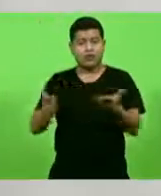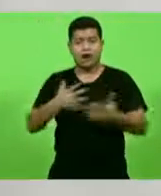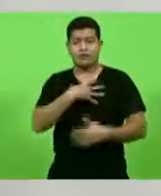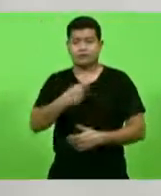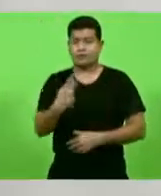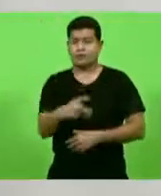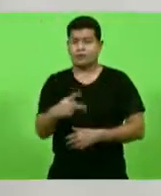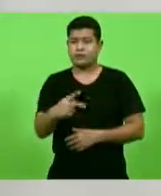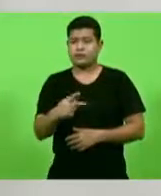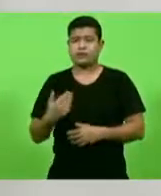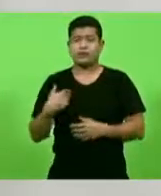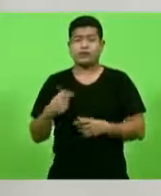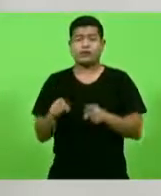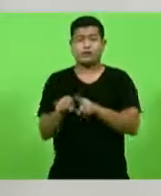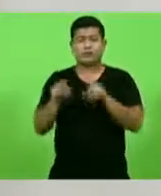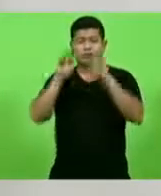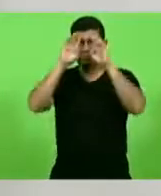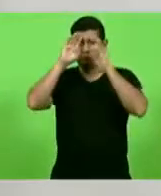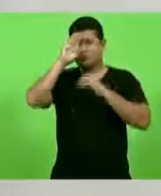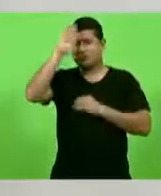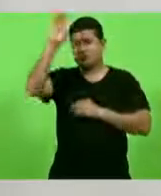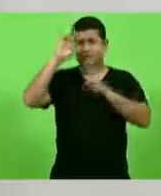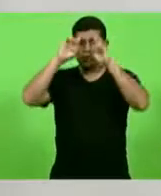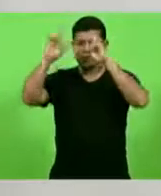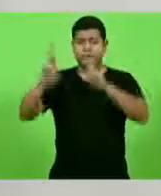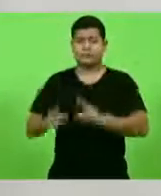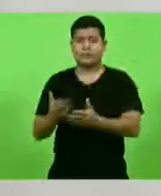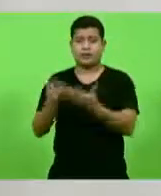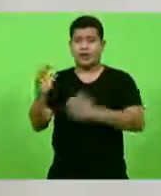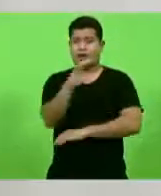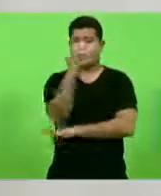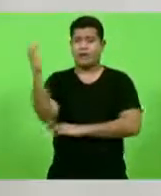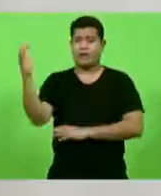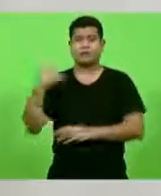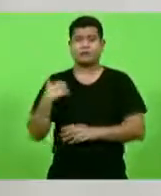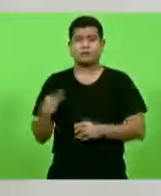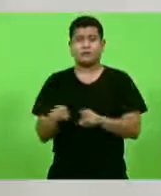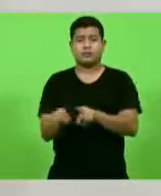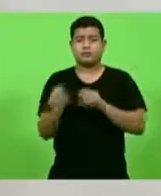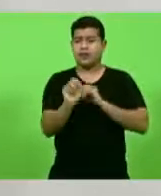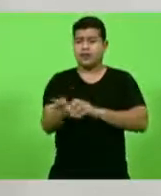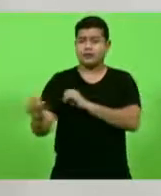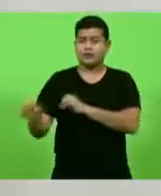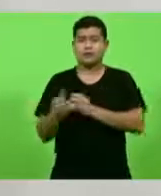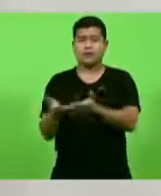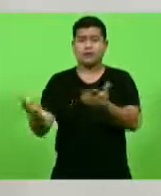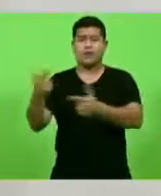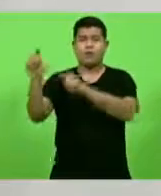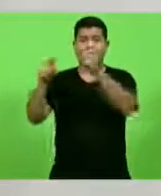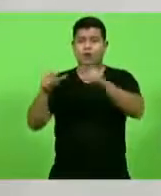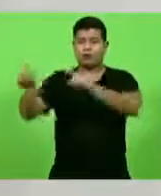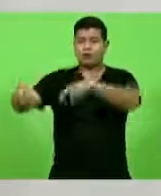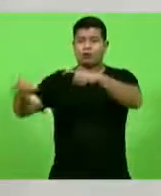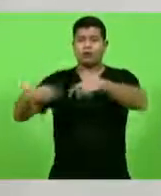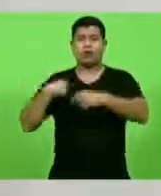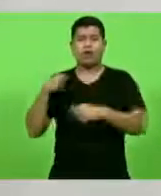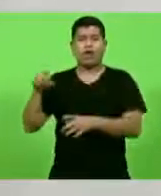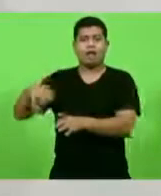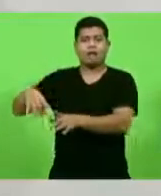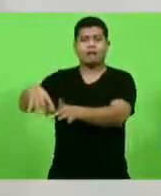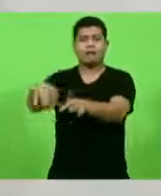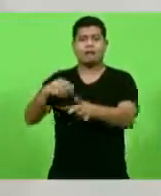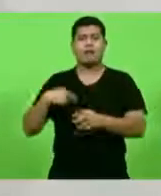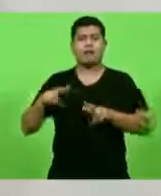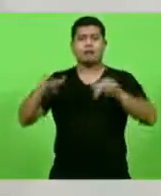natureza, meu amigo Ivan Nats. Ele instruiu outros colonos a plantar, mas nunca abandonou a paixão